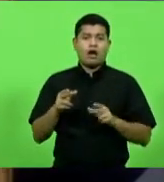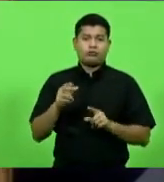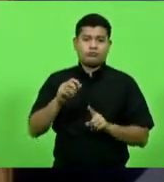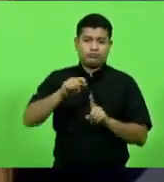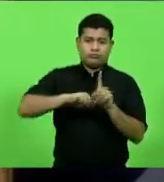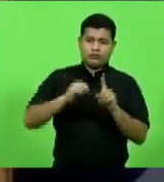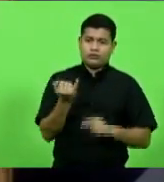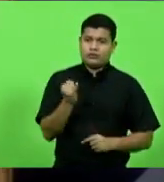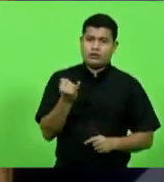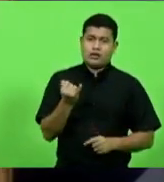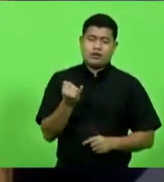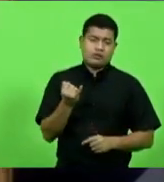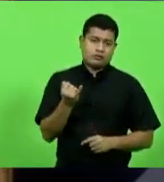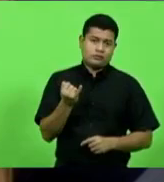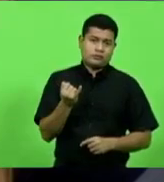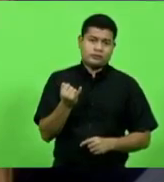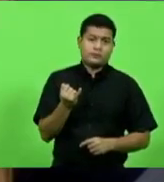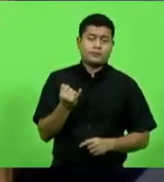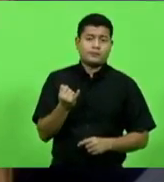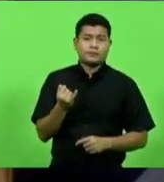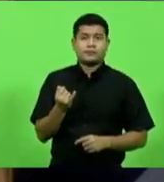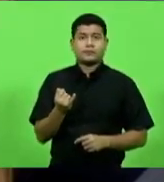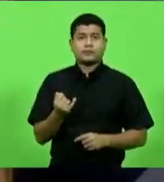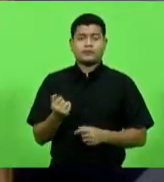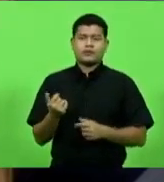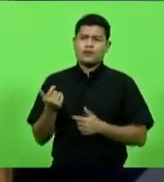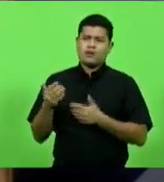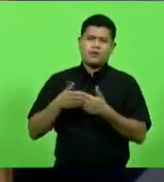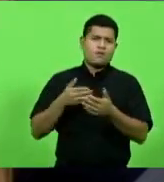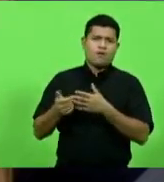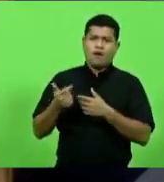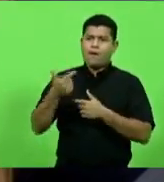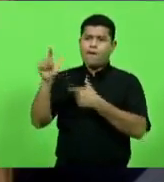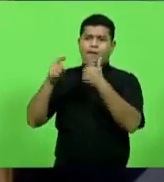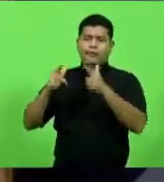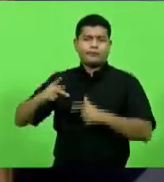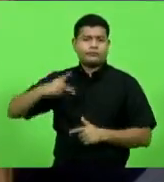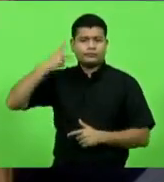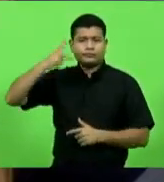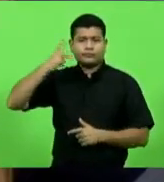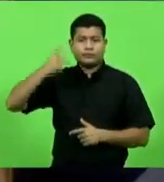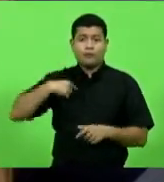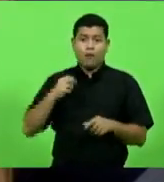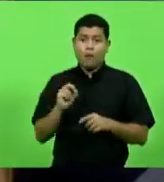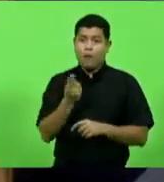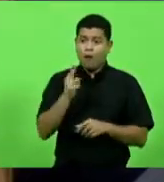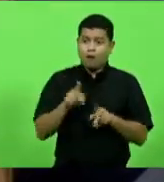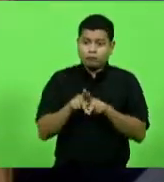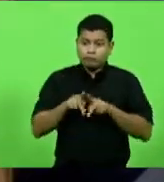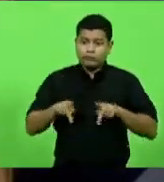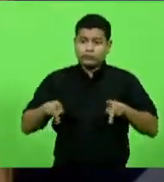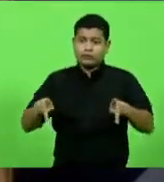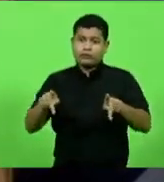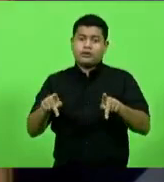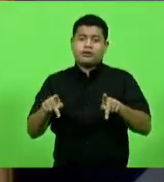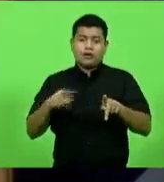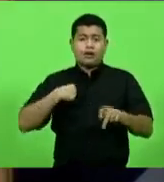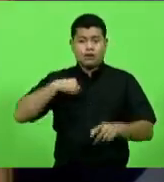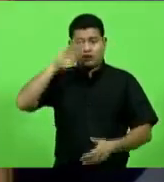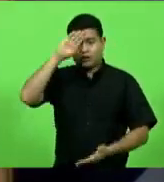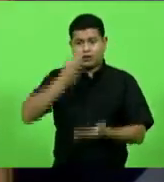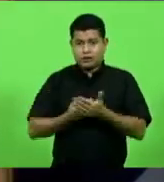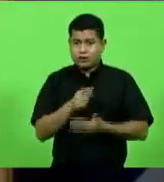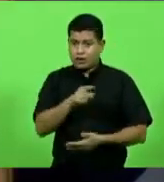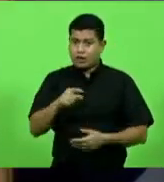gente, se a qualquer parlamentar, se a procuradoria da Casa, que eu acredito que tenha legitimidade, que os próprios